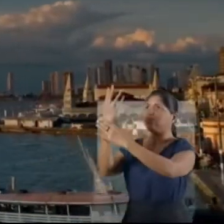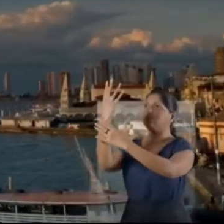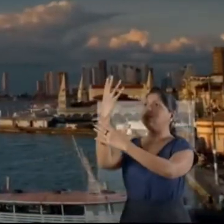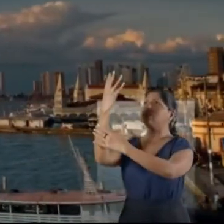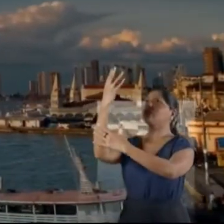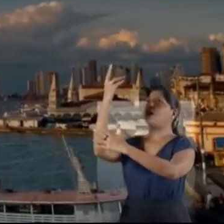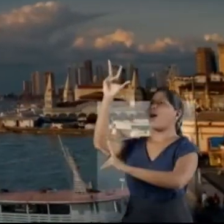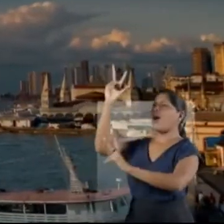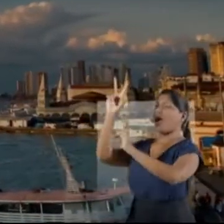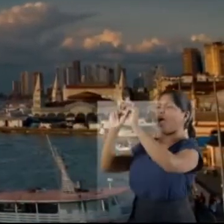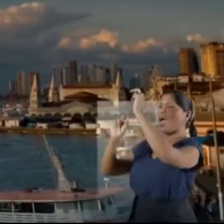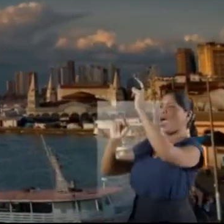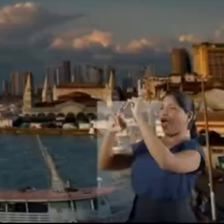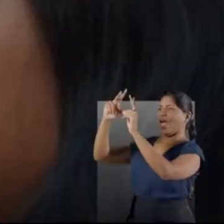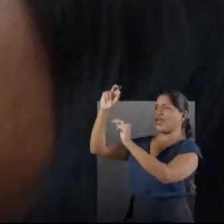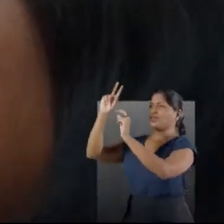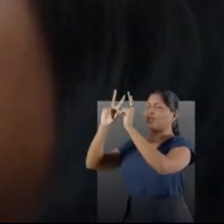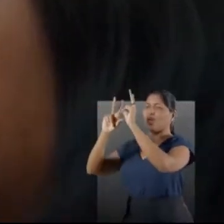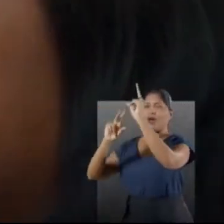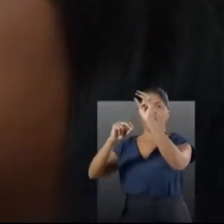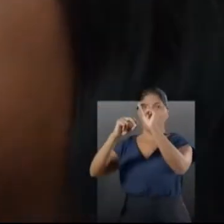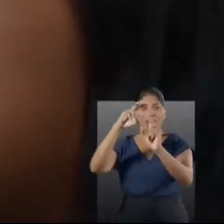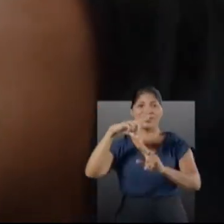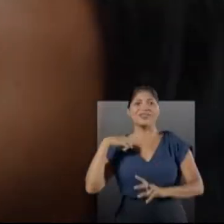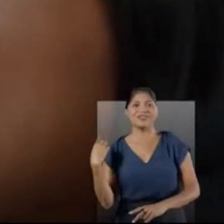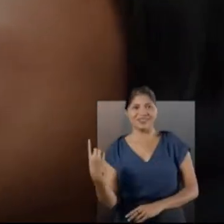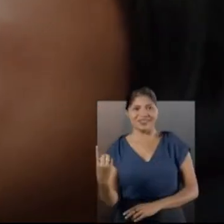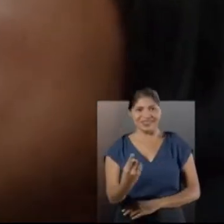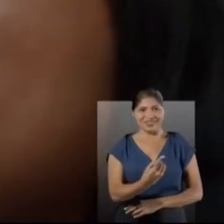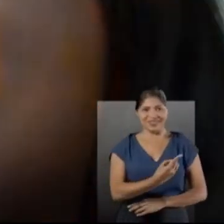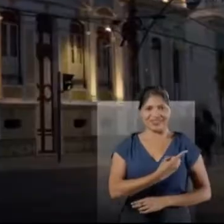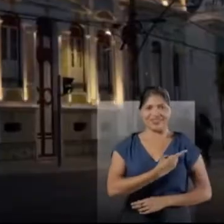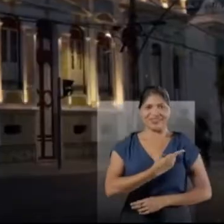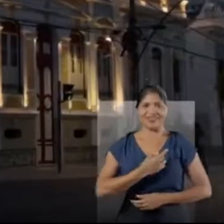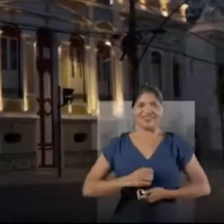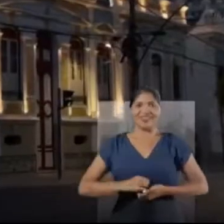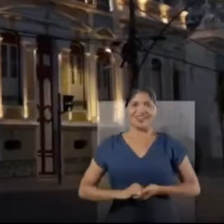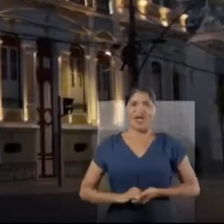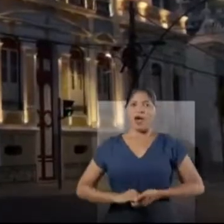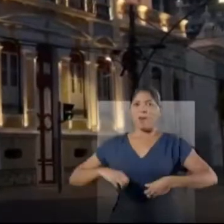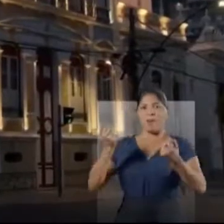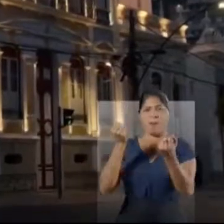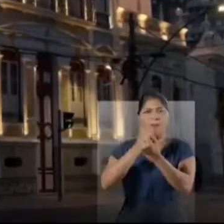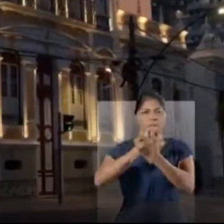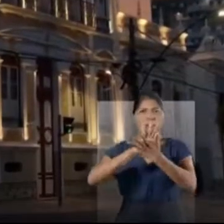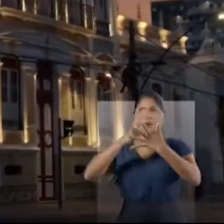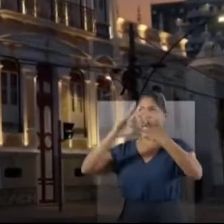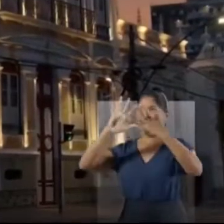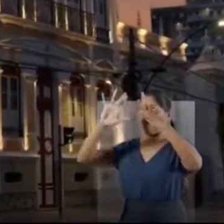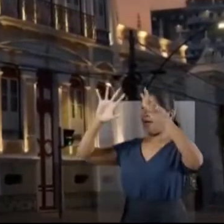céu A nossa estrela